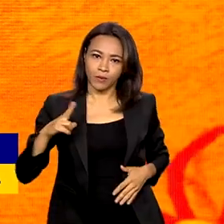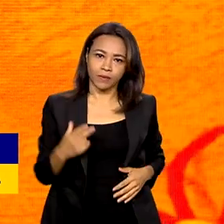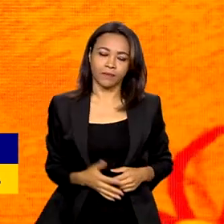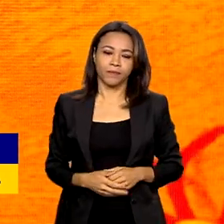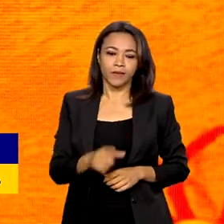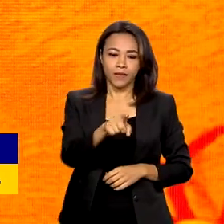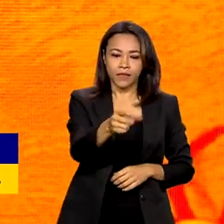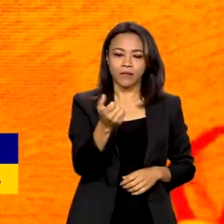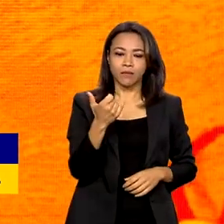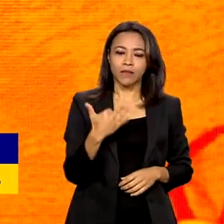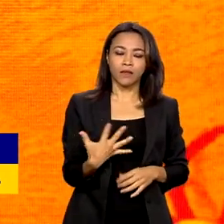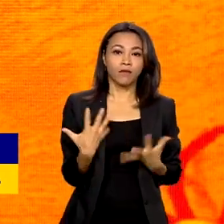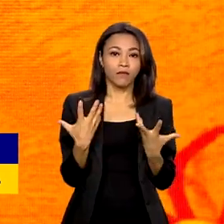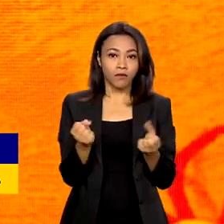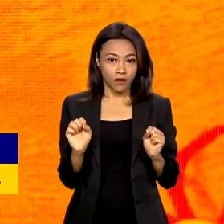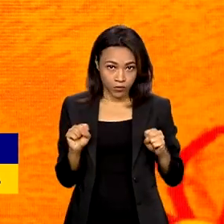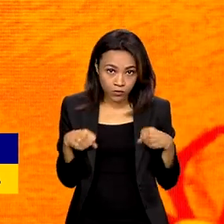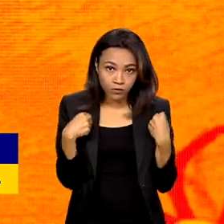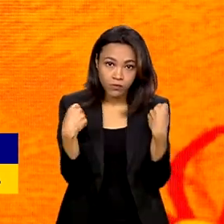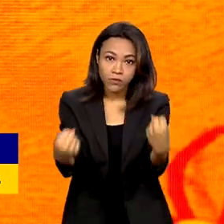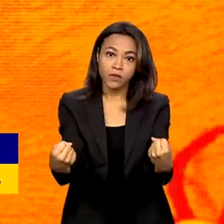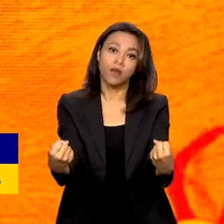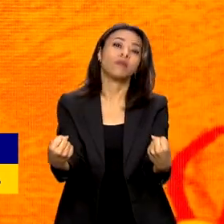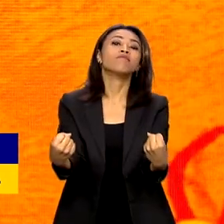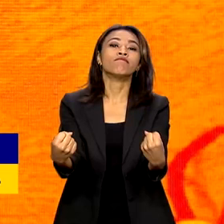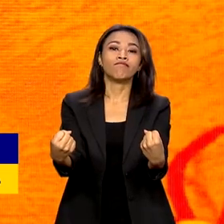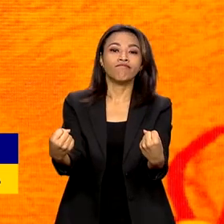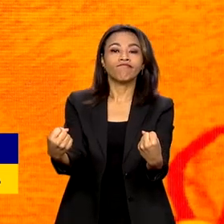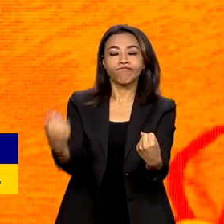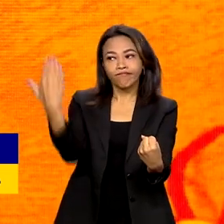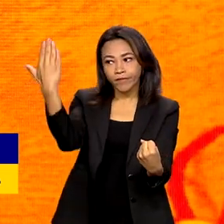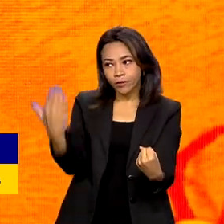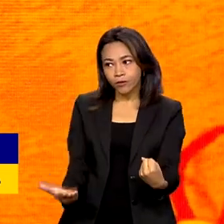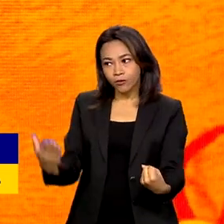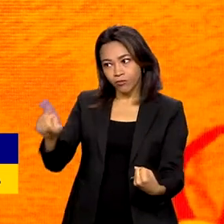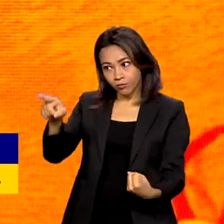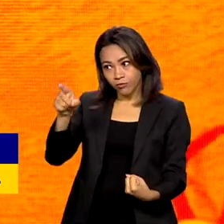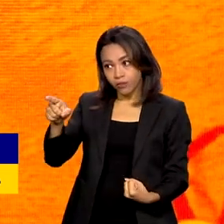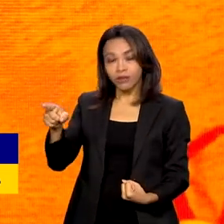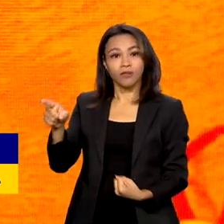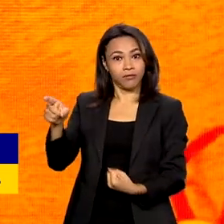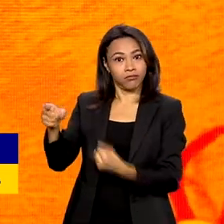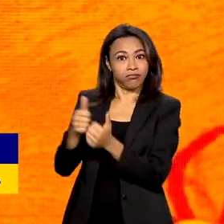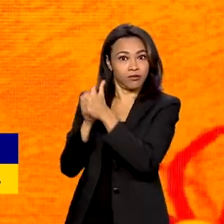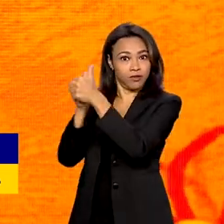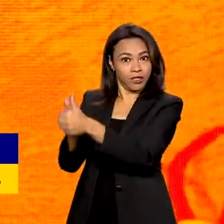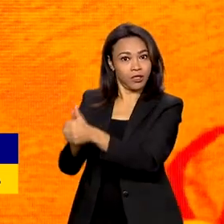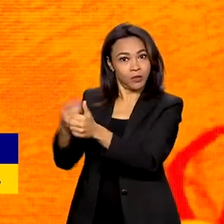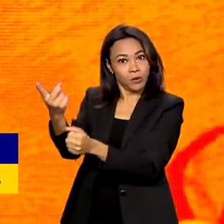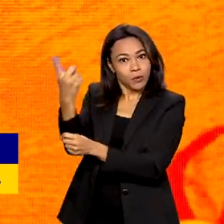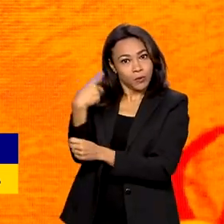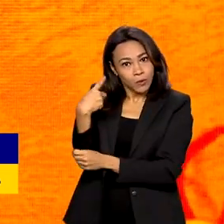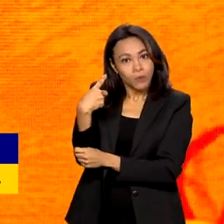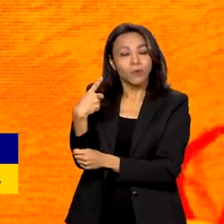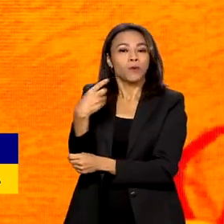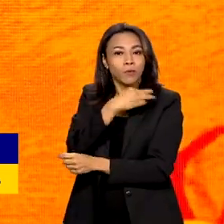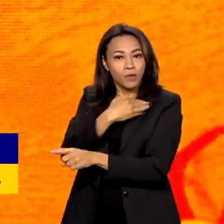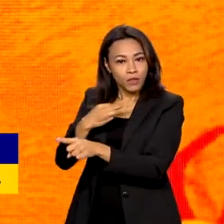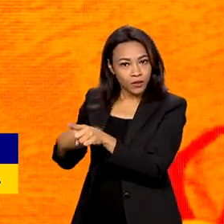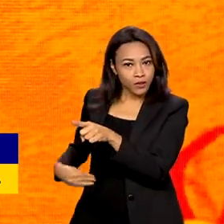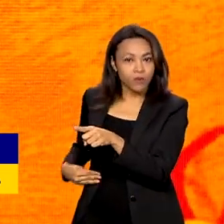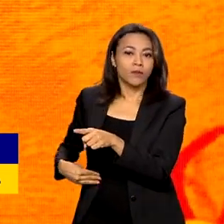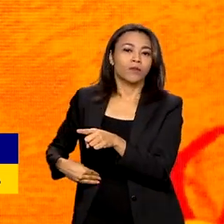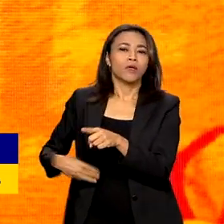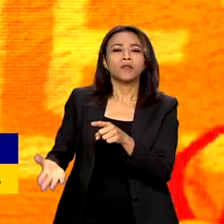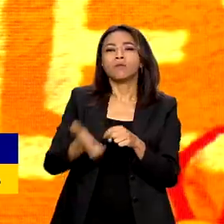nos empenhar, sob a sua liderança, ministro Silvio Almeida, nas melhores políticas públicas,